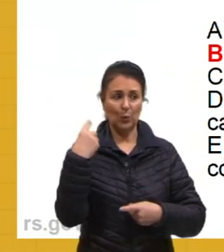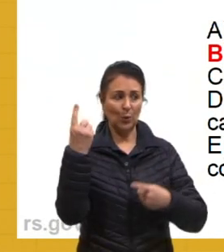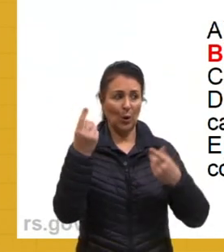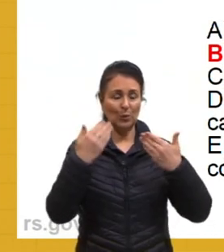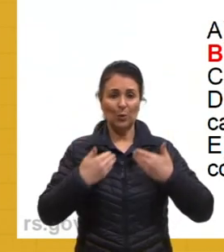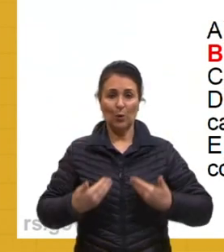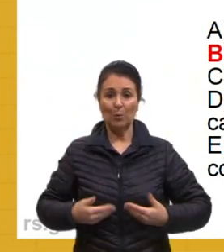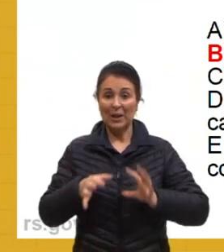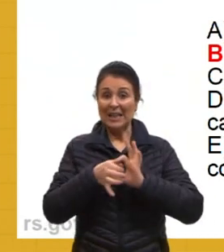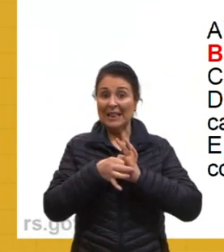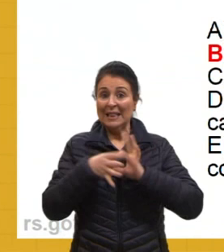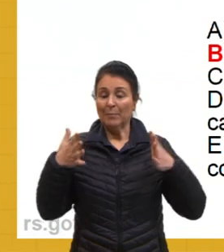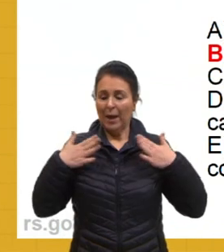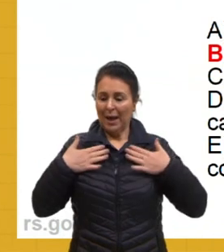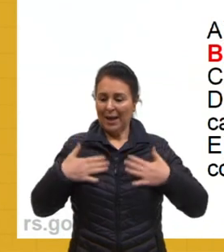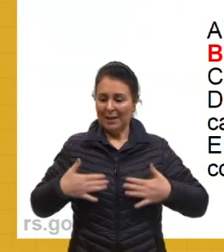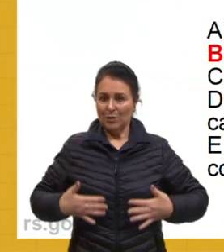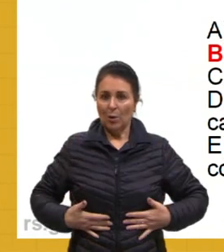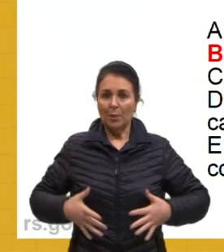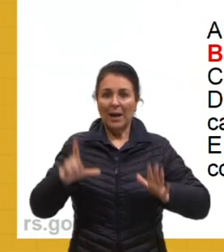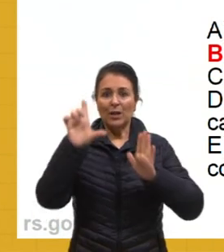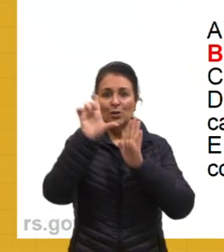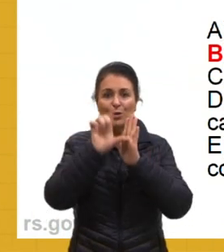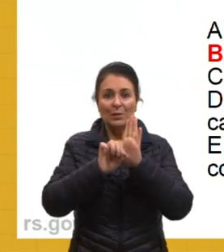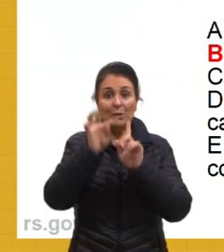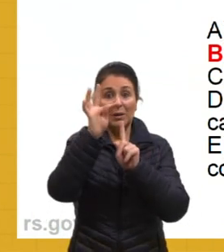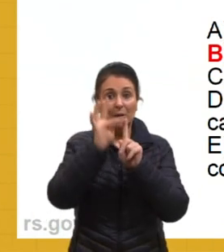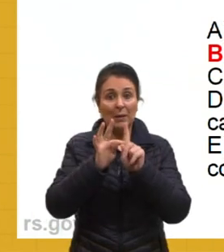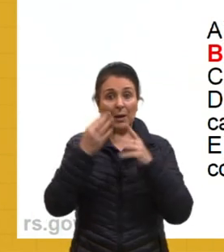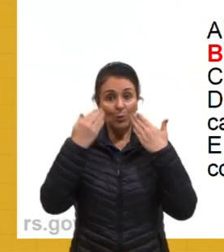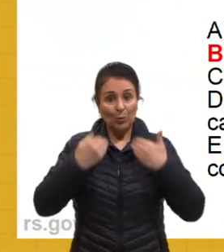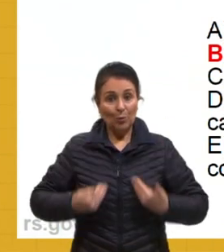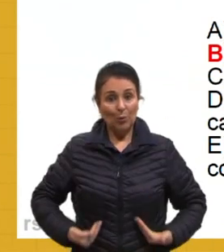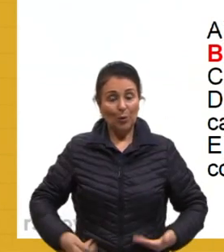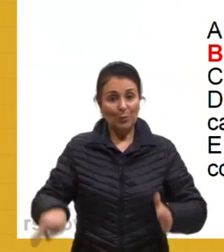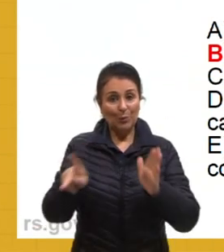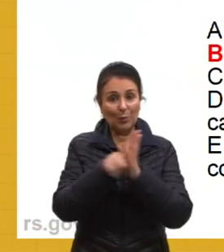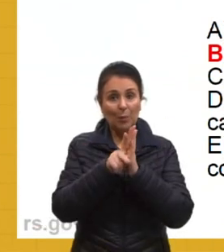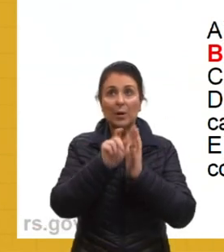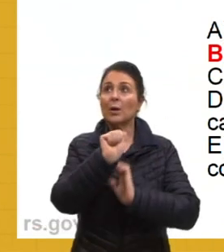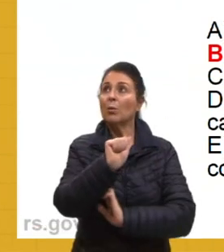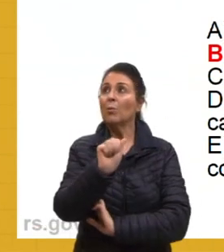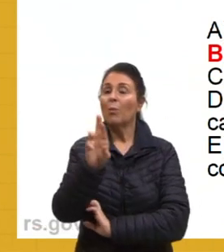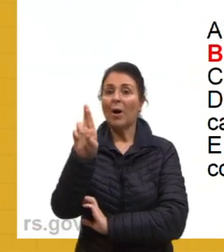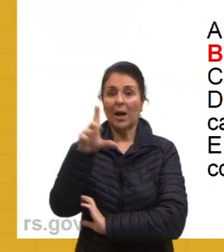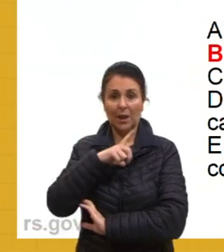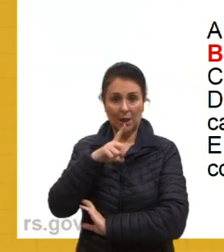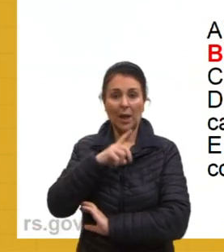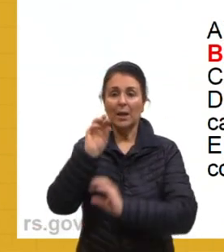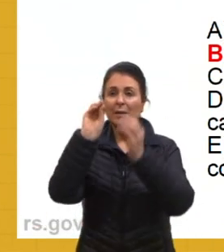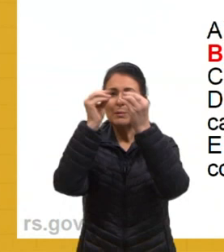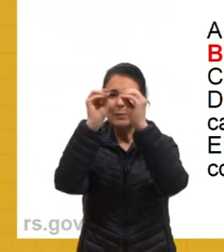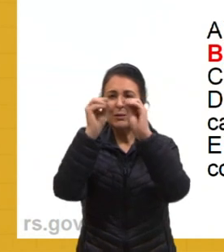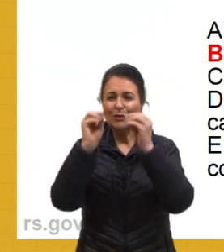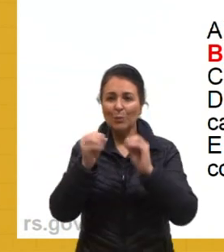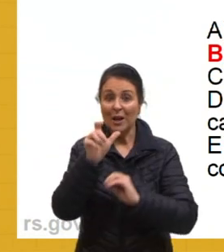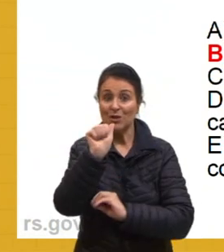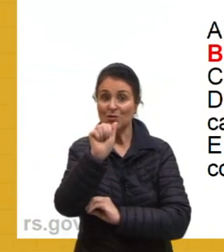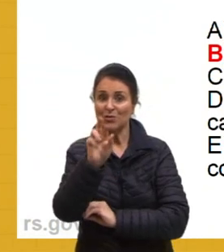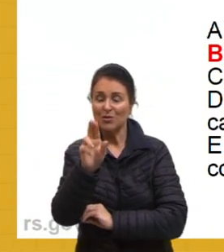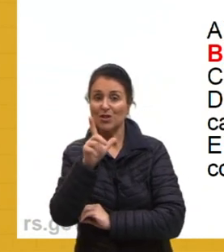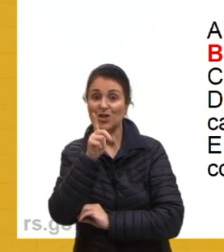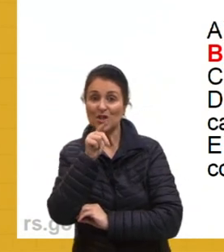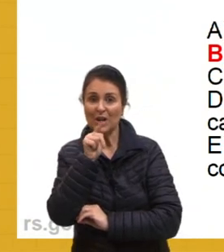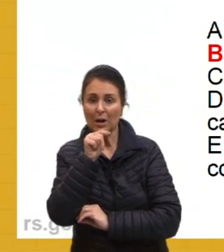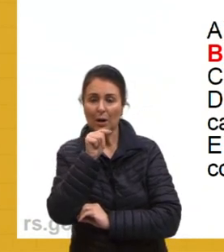libera suor para diminuir a nossa temperatura. porém, como o ar, né? Ele tem as partículas de água e nesse